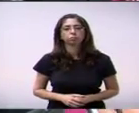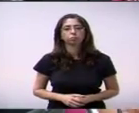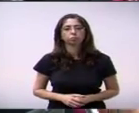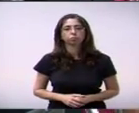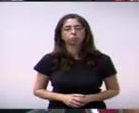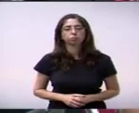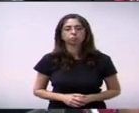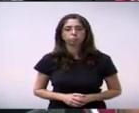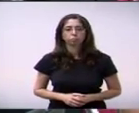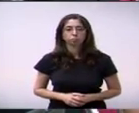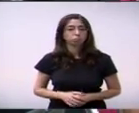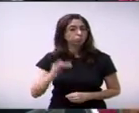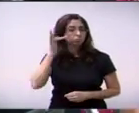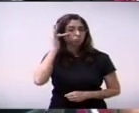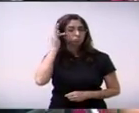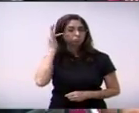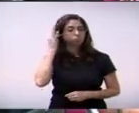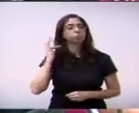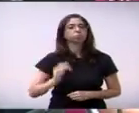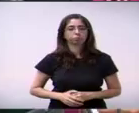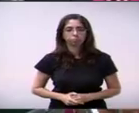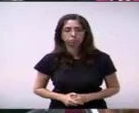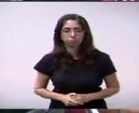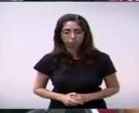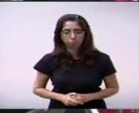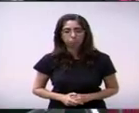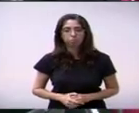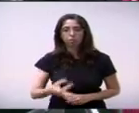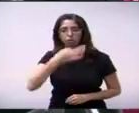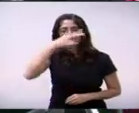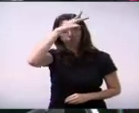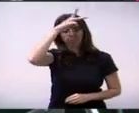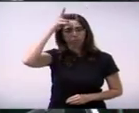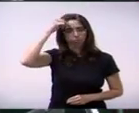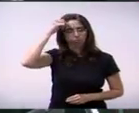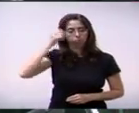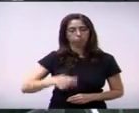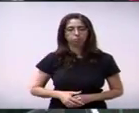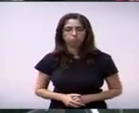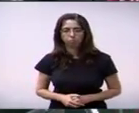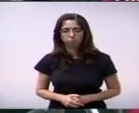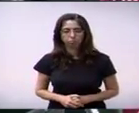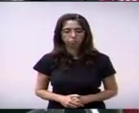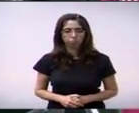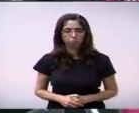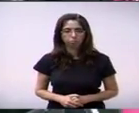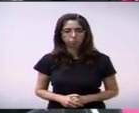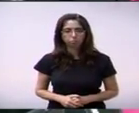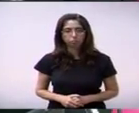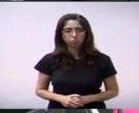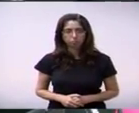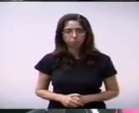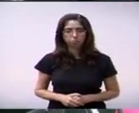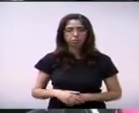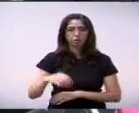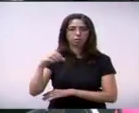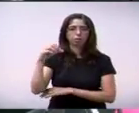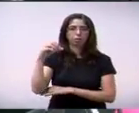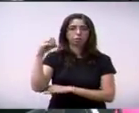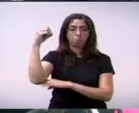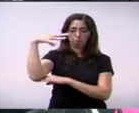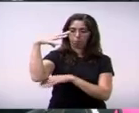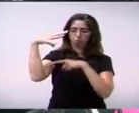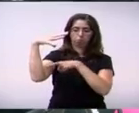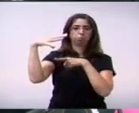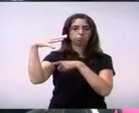229 do vereador Flávio Xavier propõe ao executivo a instalação de um poste com